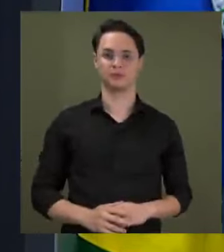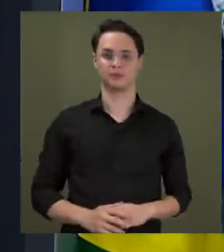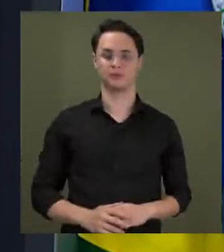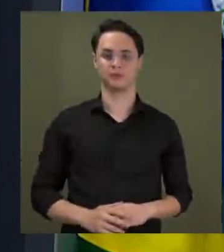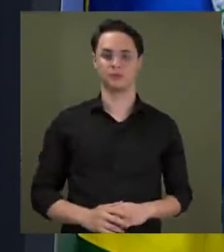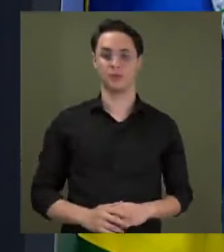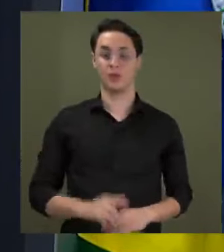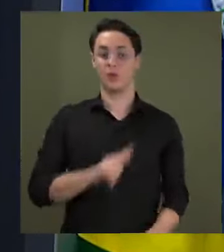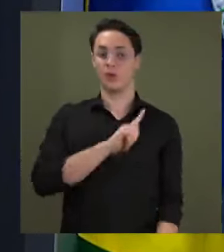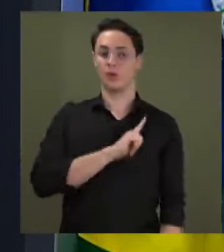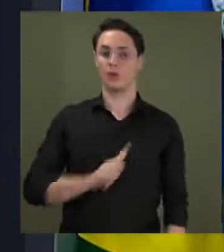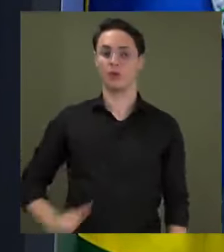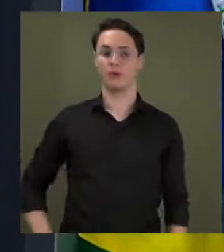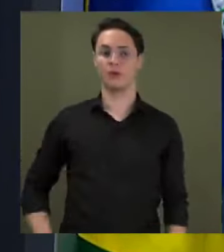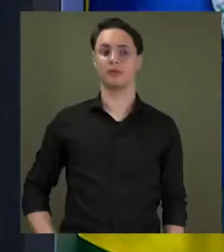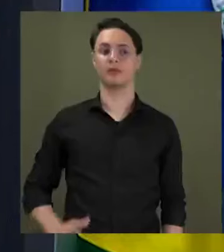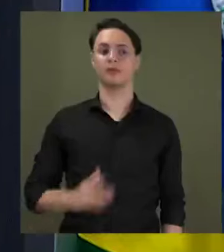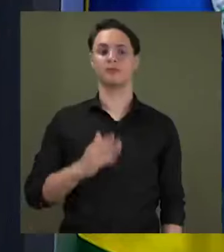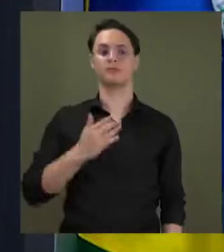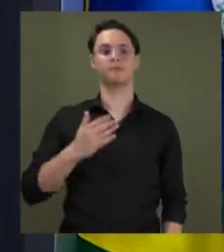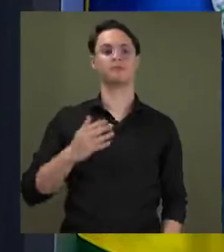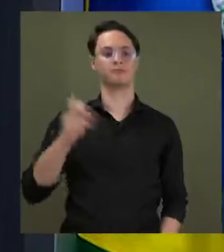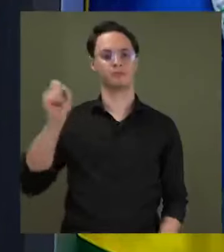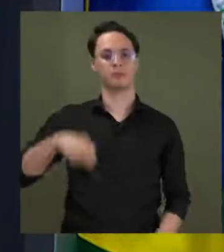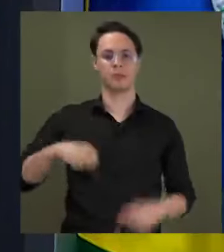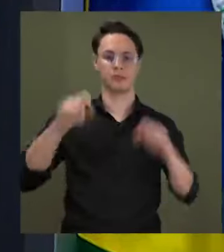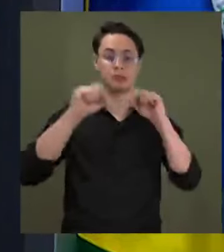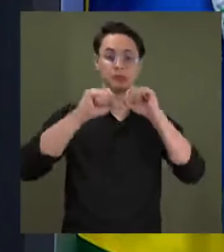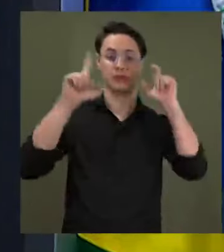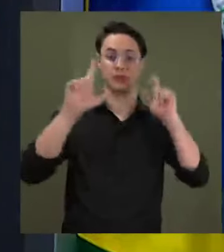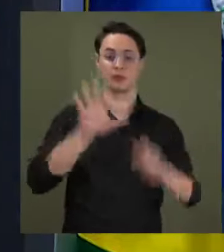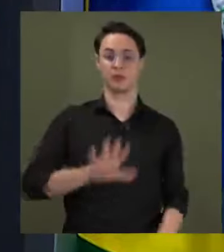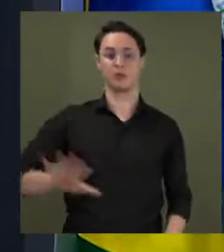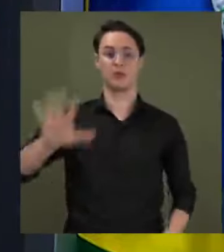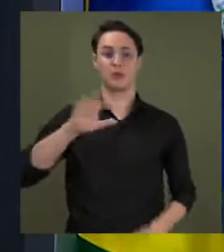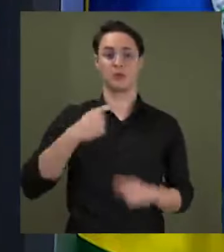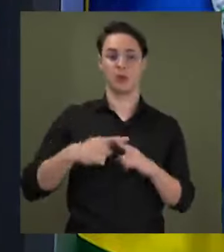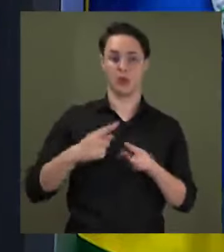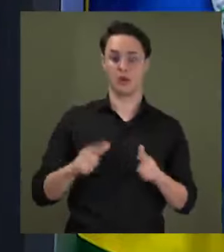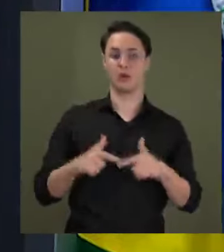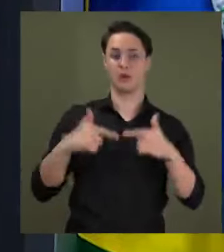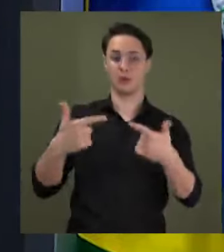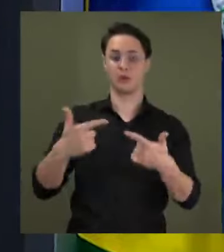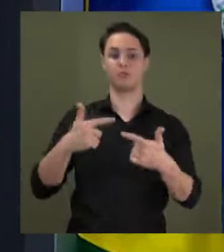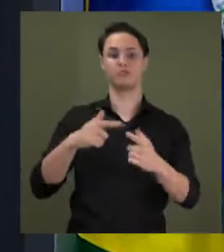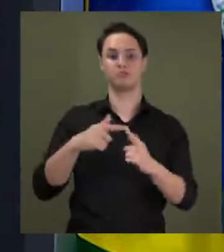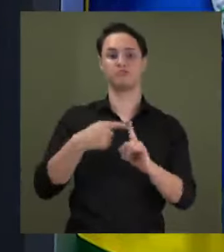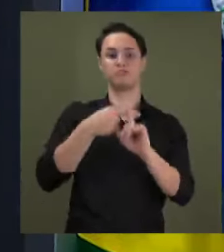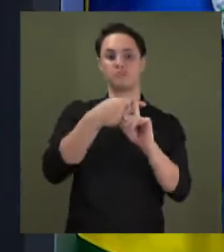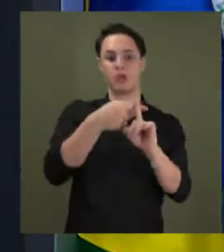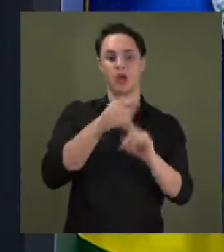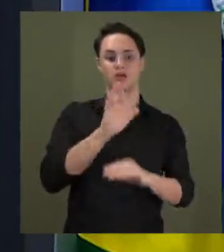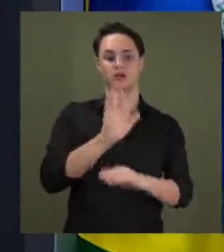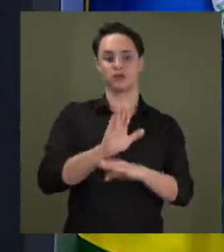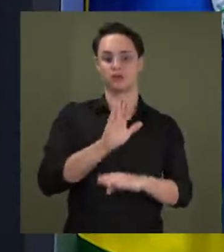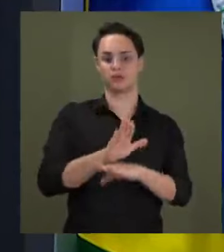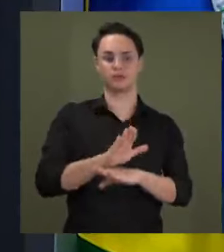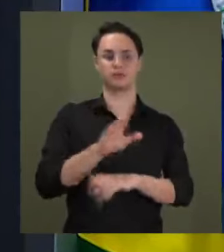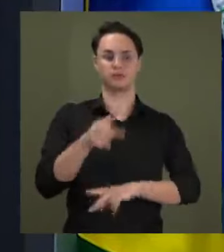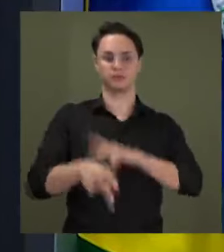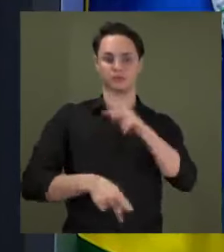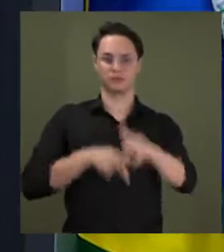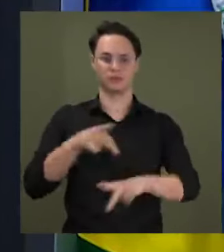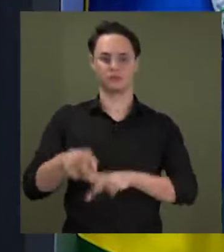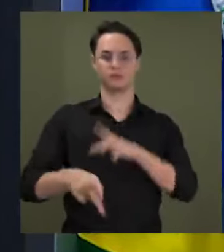Esse governo merece, sim, um destaque nacional, mas pelos feitos positivos em benefício do seu povo. E os números e os